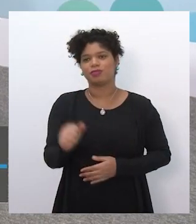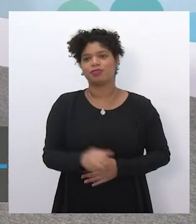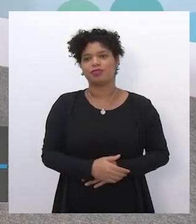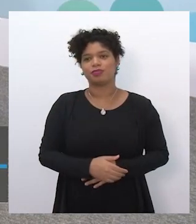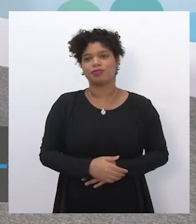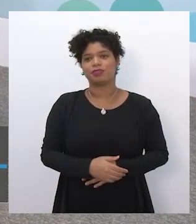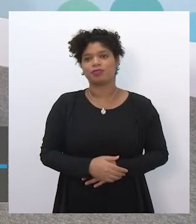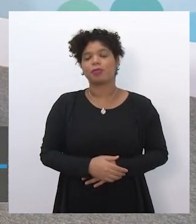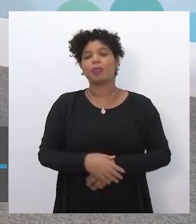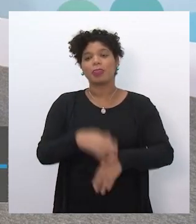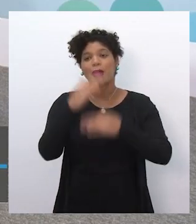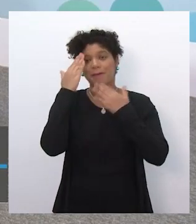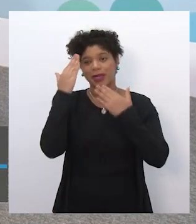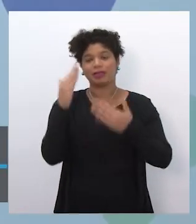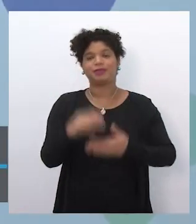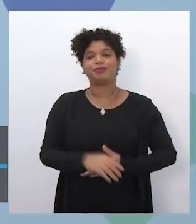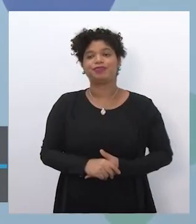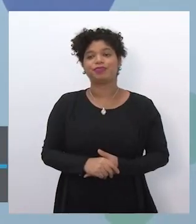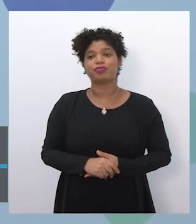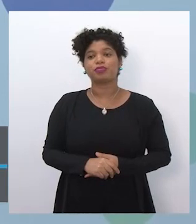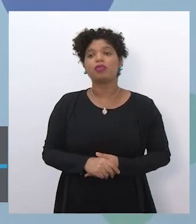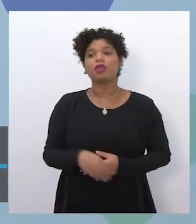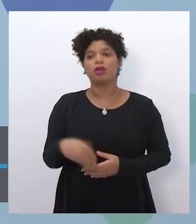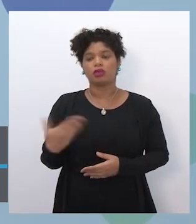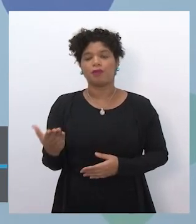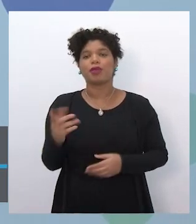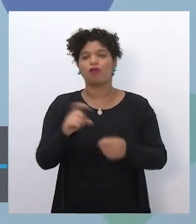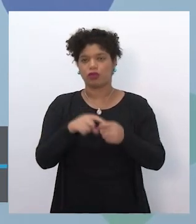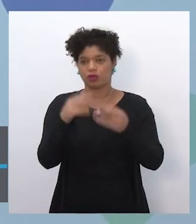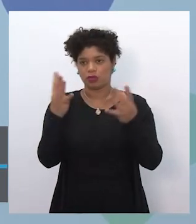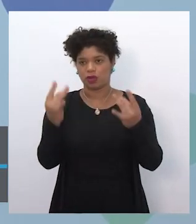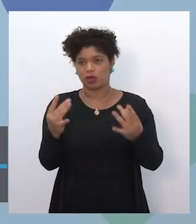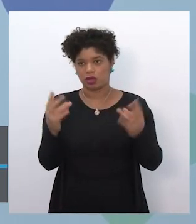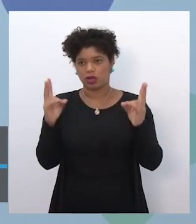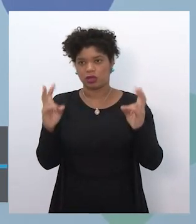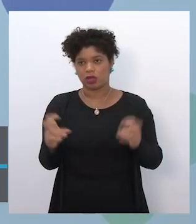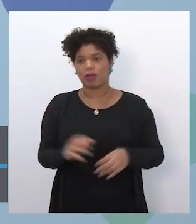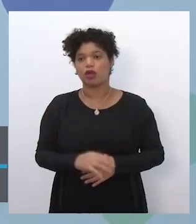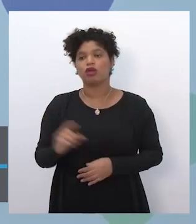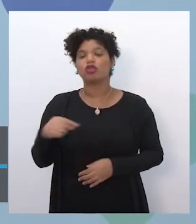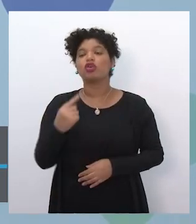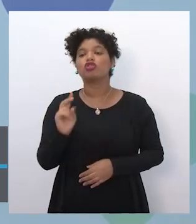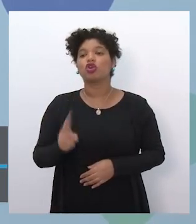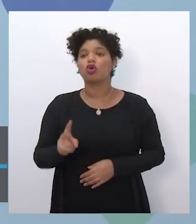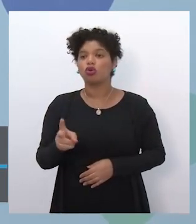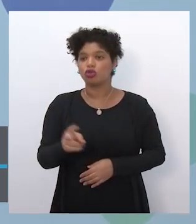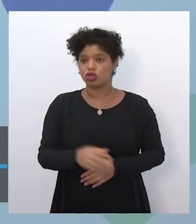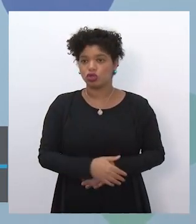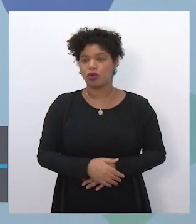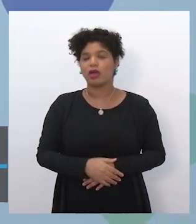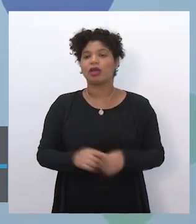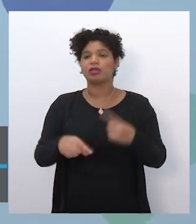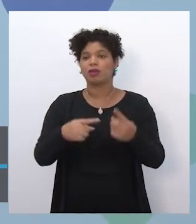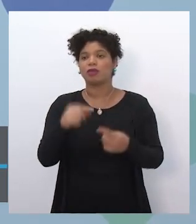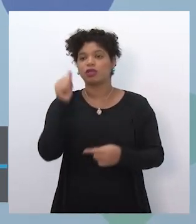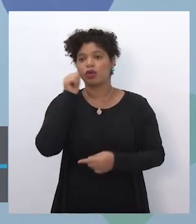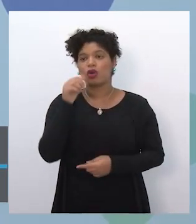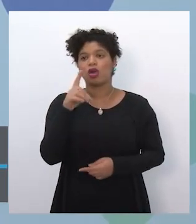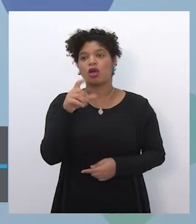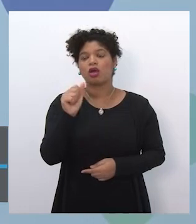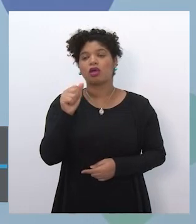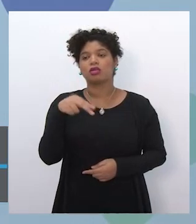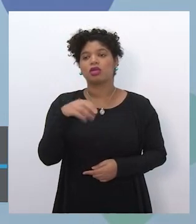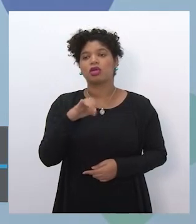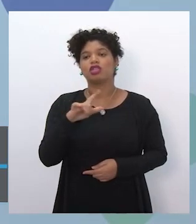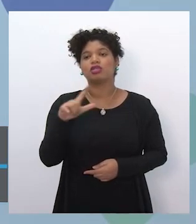sua participação aqui com a gente hoje. Voltando então, acho que a gente também vai continuar aqui. Já já eu vou receber a Daniela para ela me ajudar